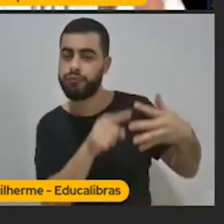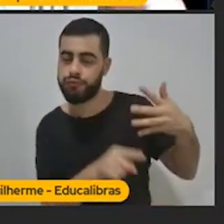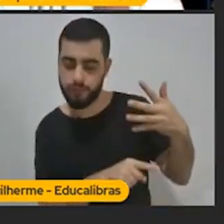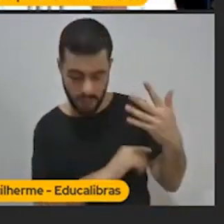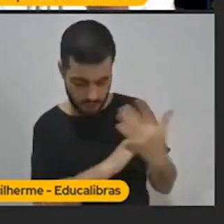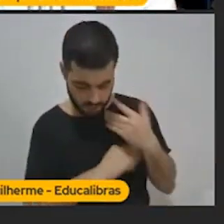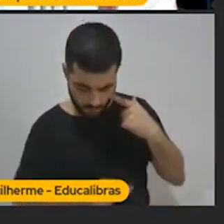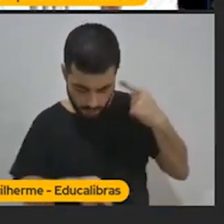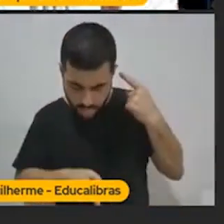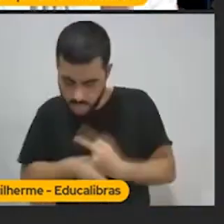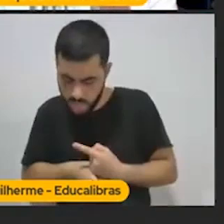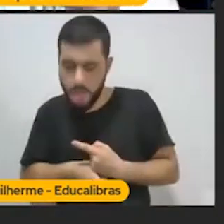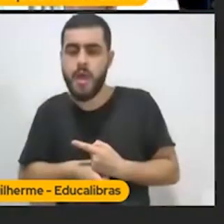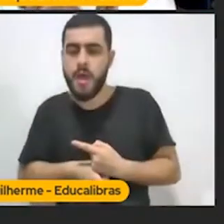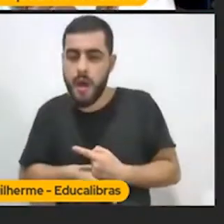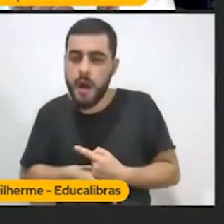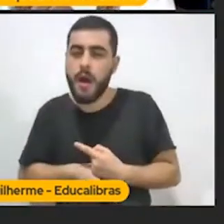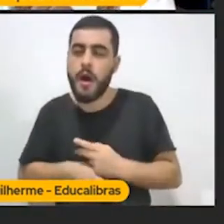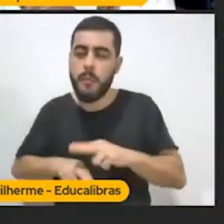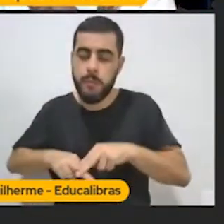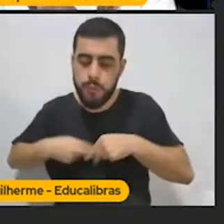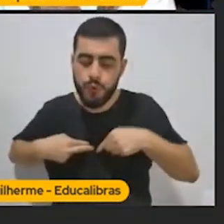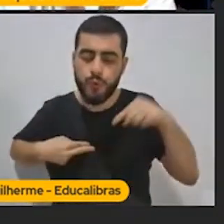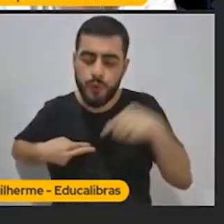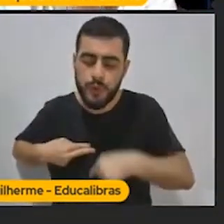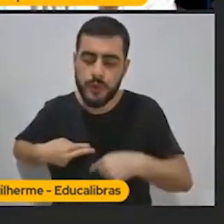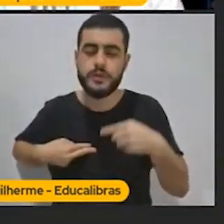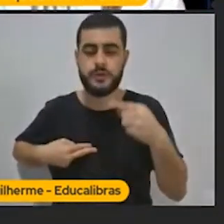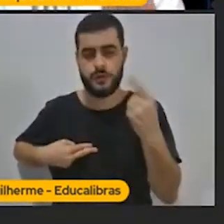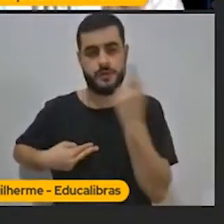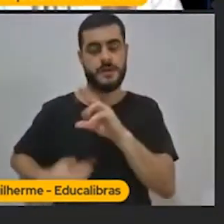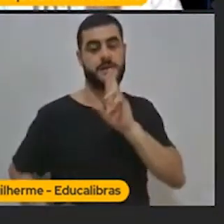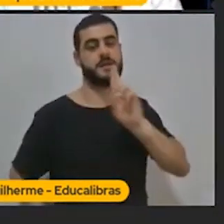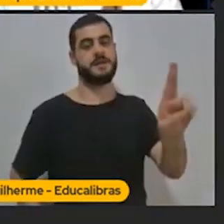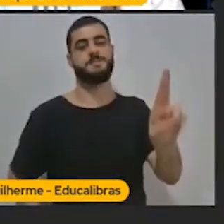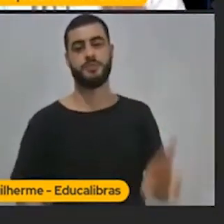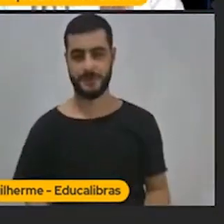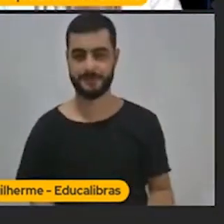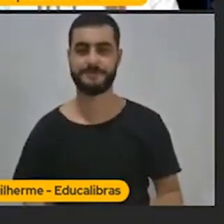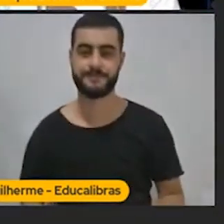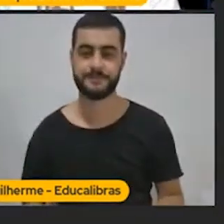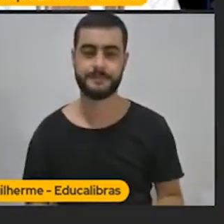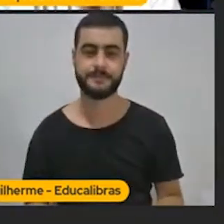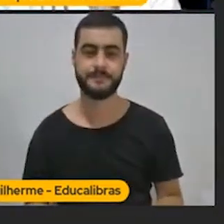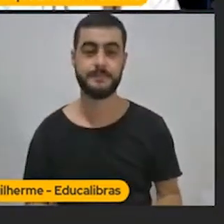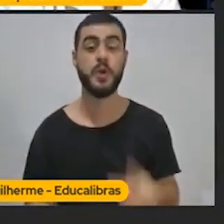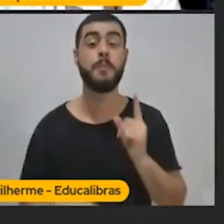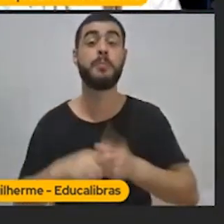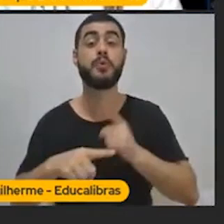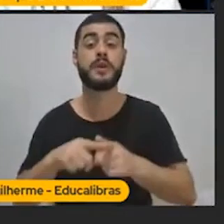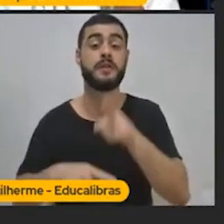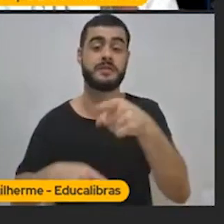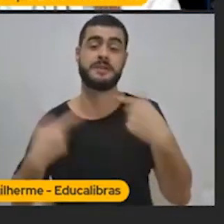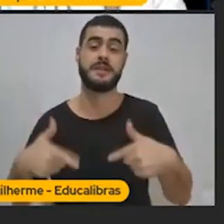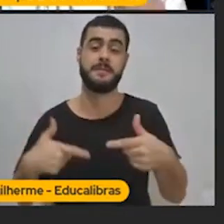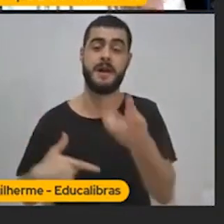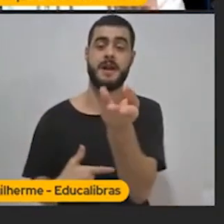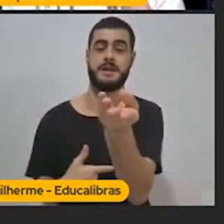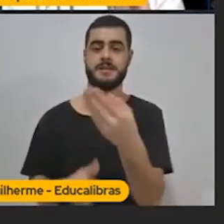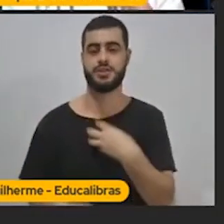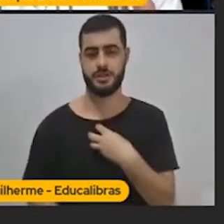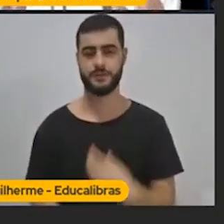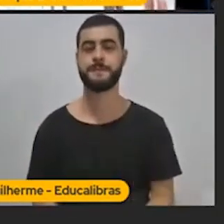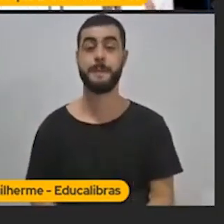de tudo isso que você está fazendo para tentar responder a pergunta que eu fiz anteriormente. Por que você faz o que você faz? Certo?